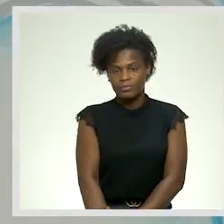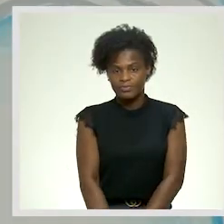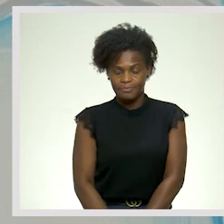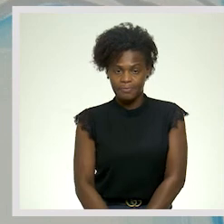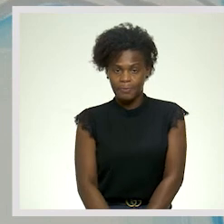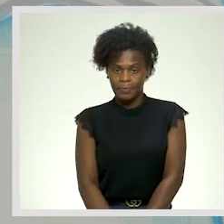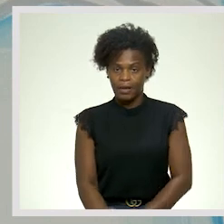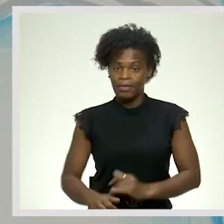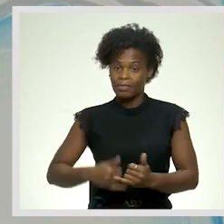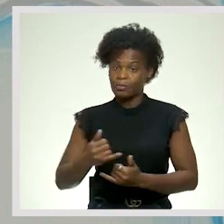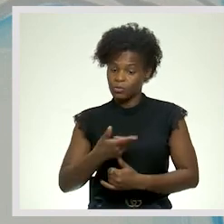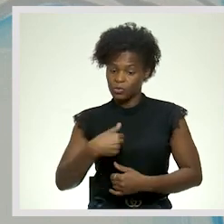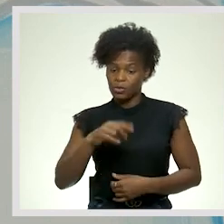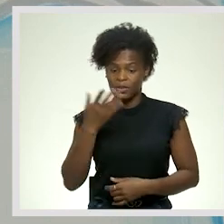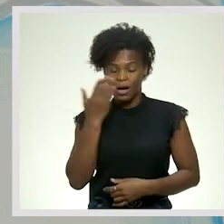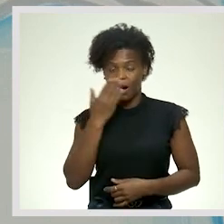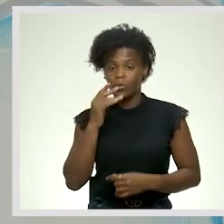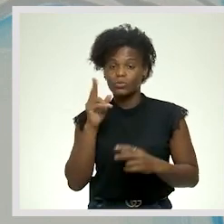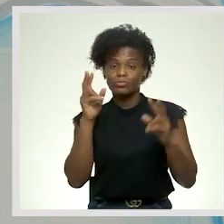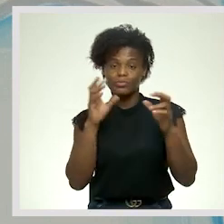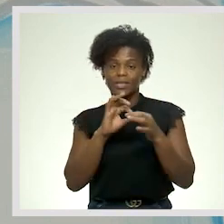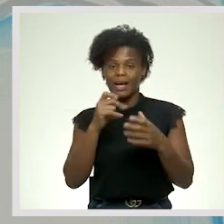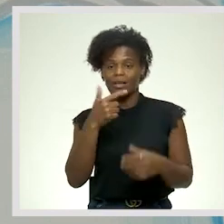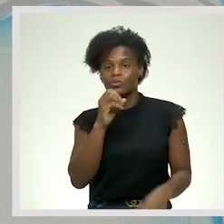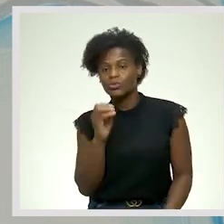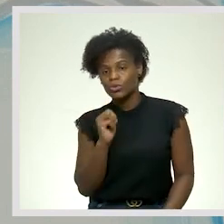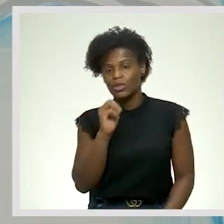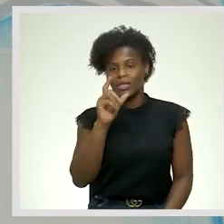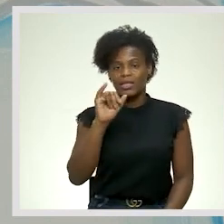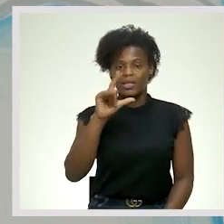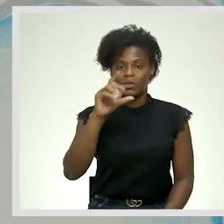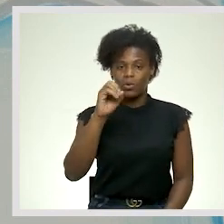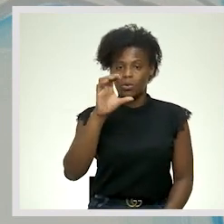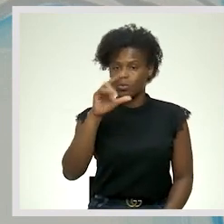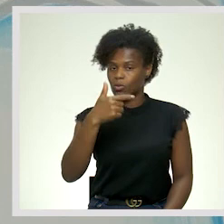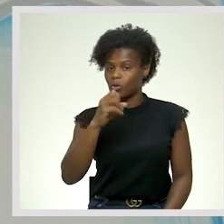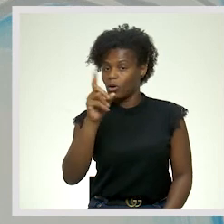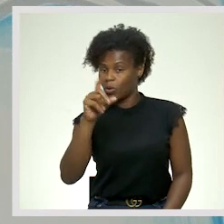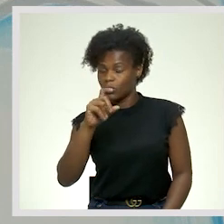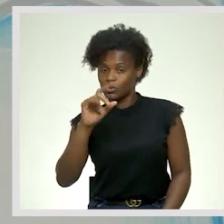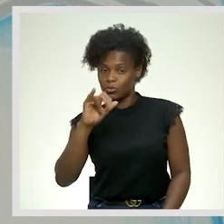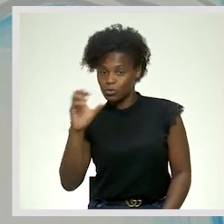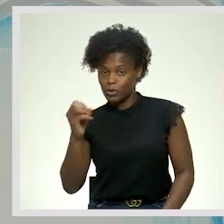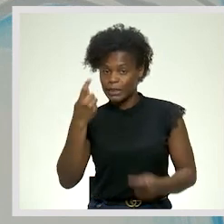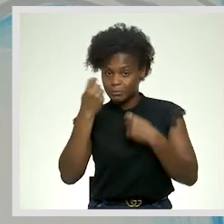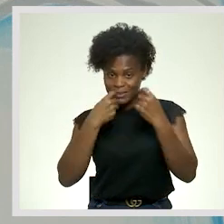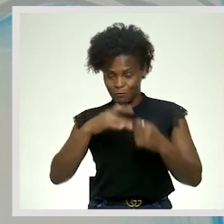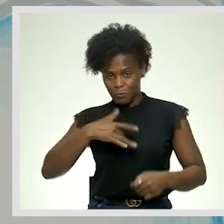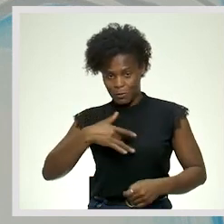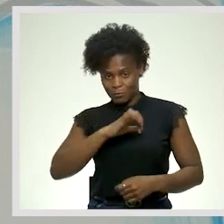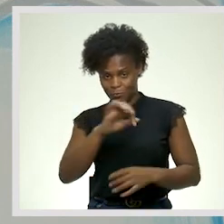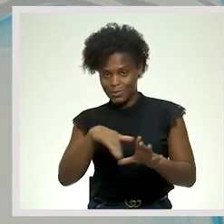Depois da nossa aula Sobre Os atos e locutórios Expressivos Ou emotivos Que você participou E muito bem